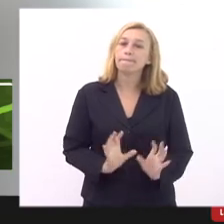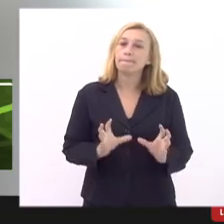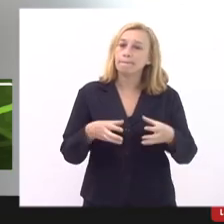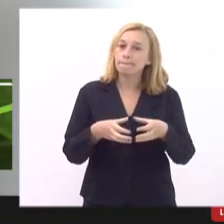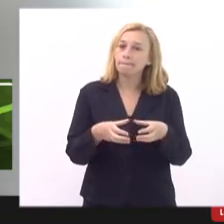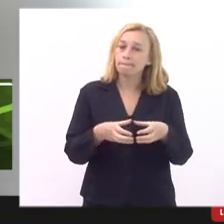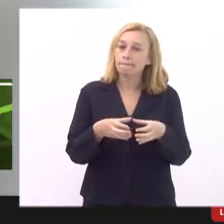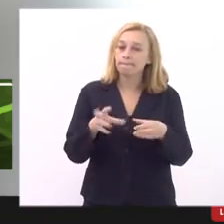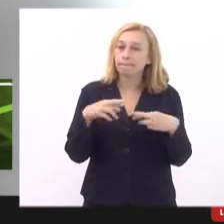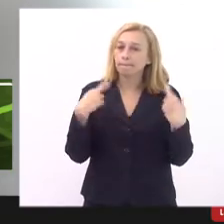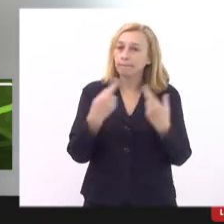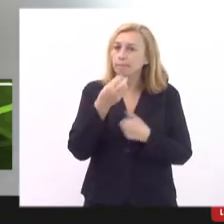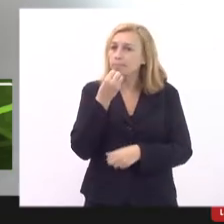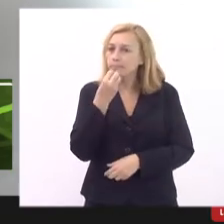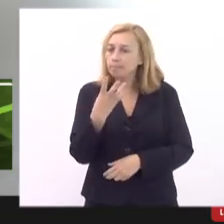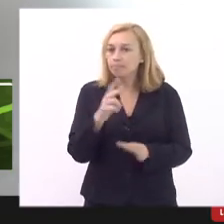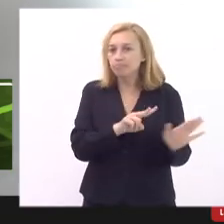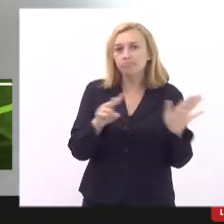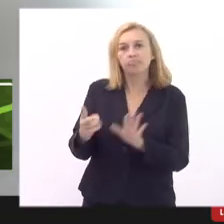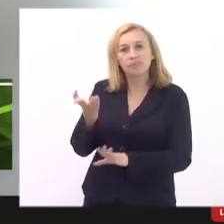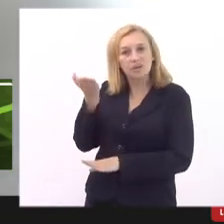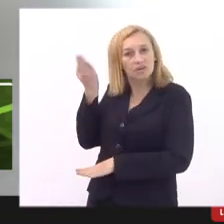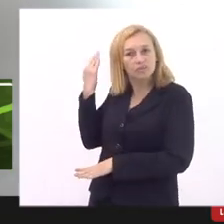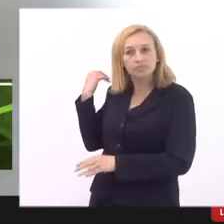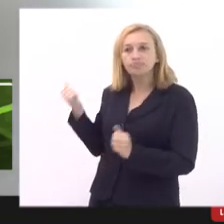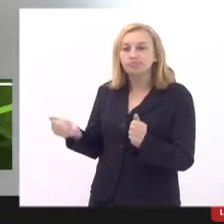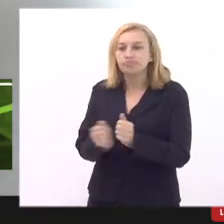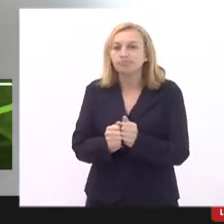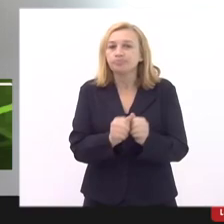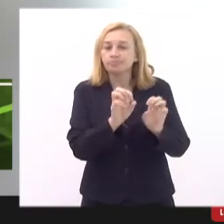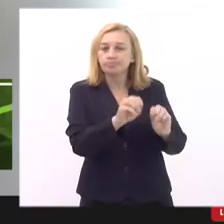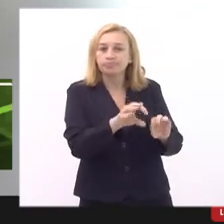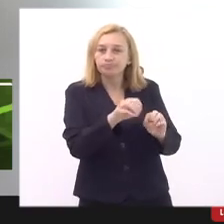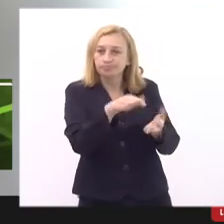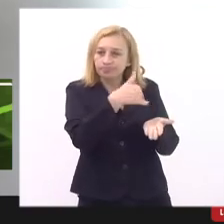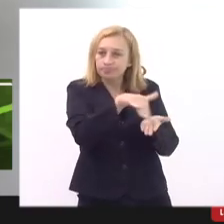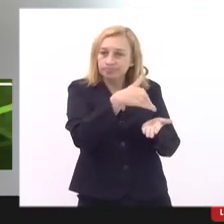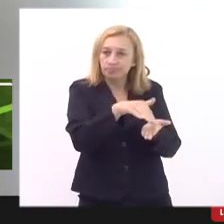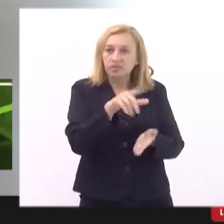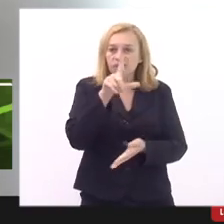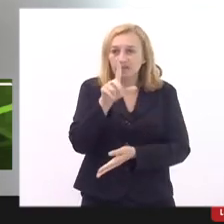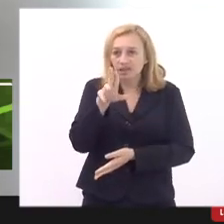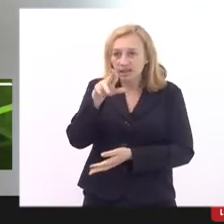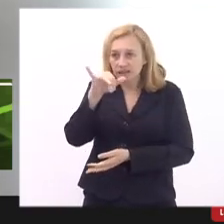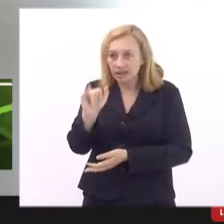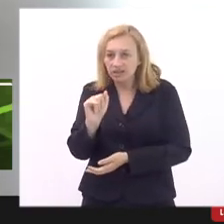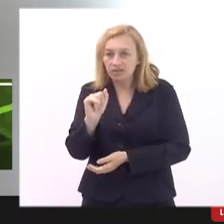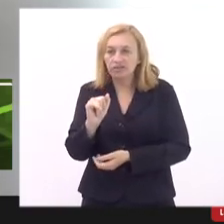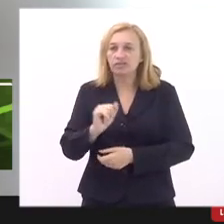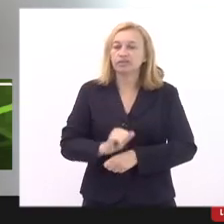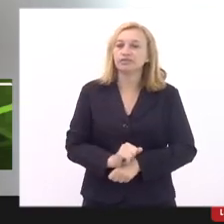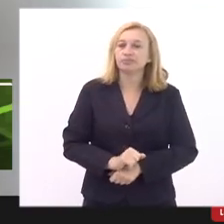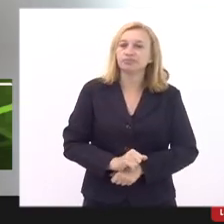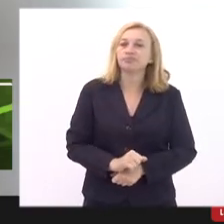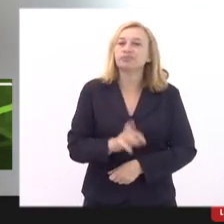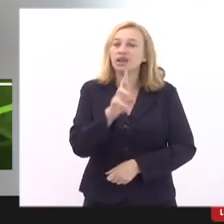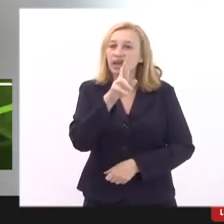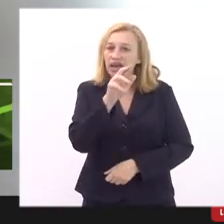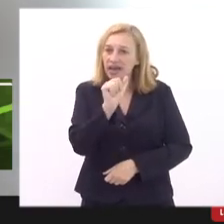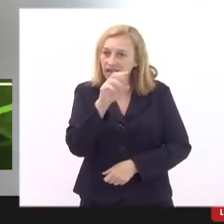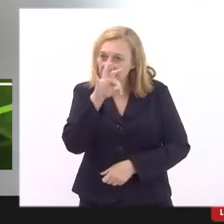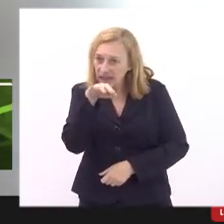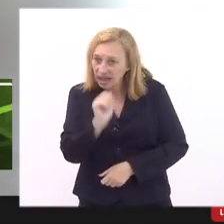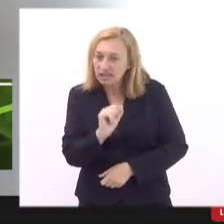reunião muito proveitosa semana passada junto com a Seduc Lívia nos atendeu Renata